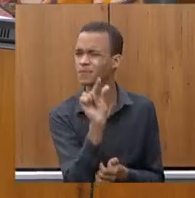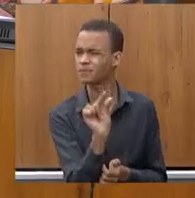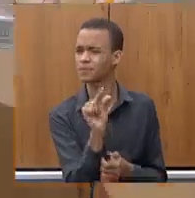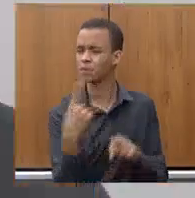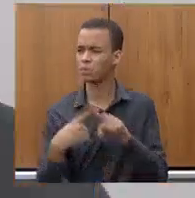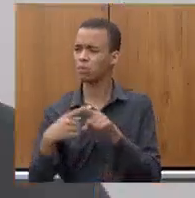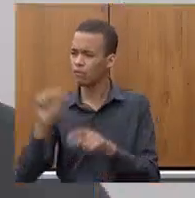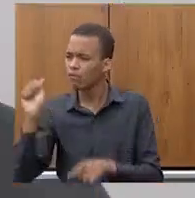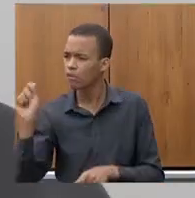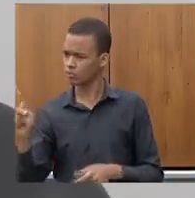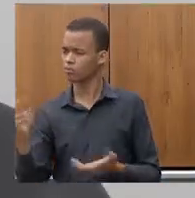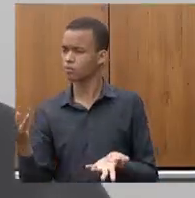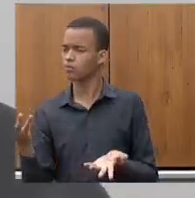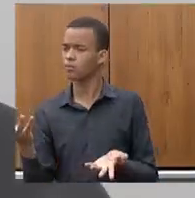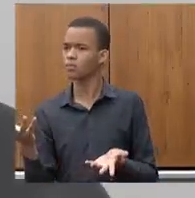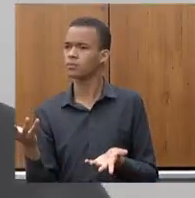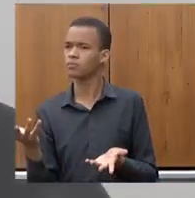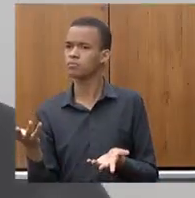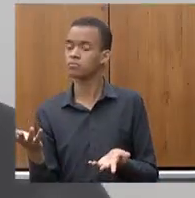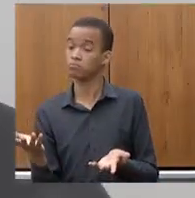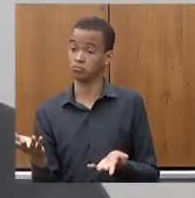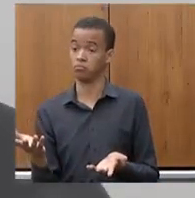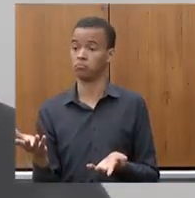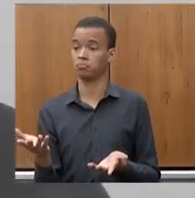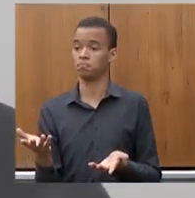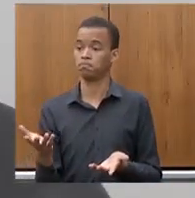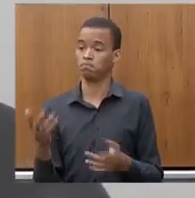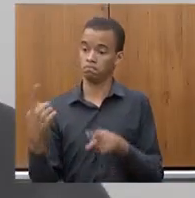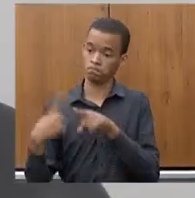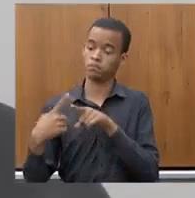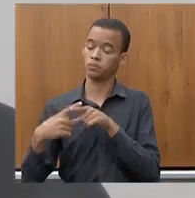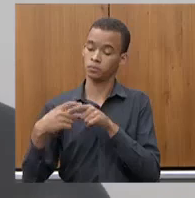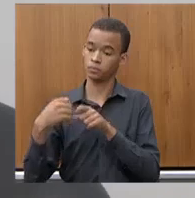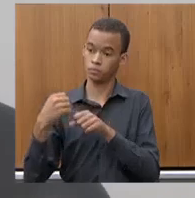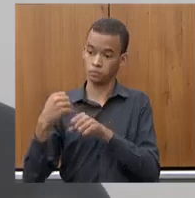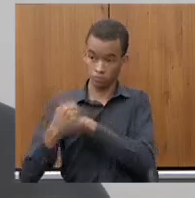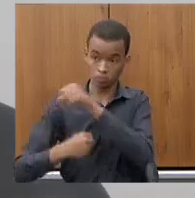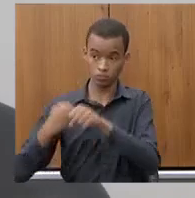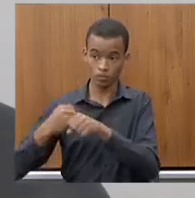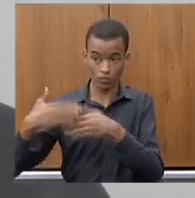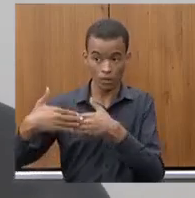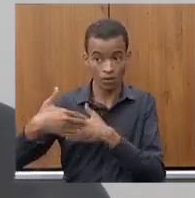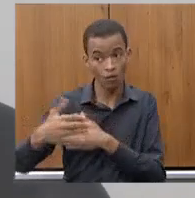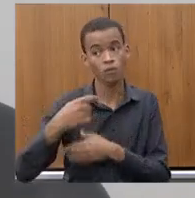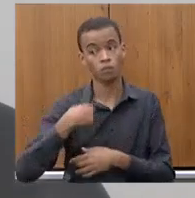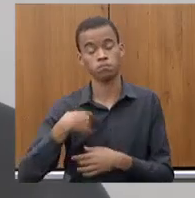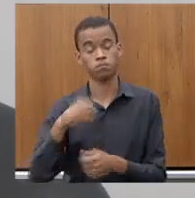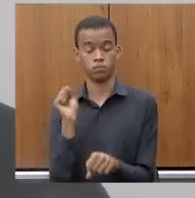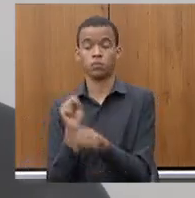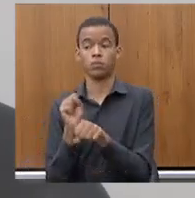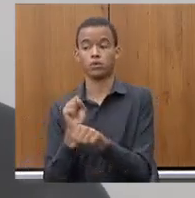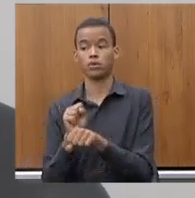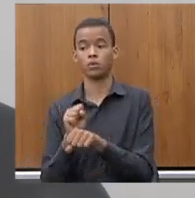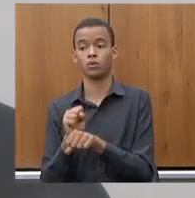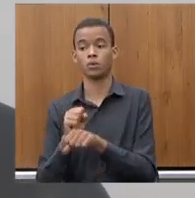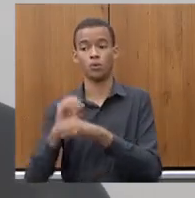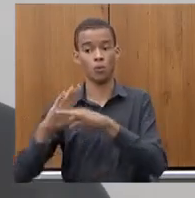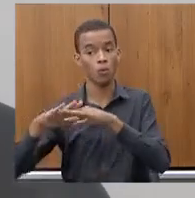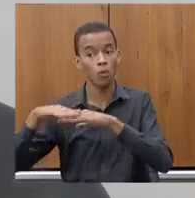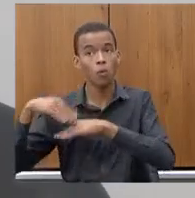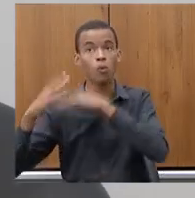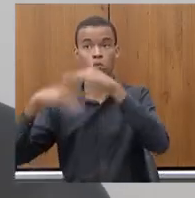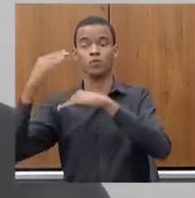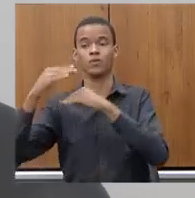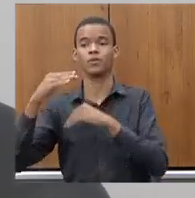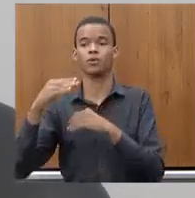consignados. Nós teremos, no próximo período, eu espero que a superação da frase... o PT,